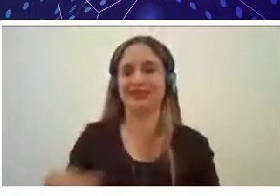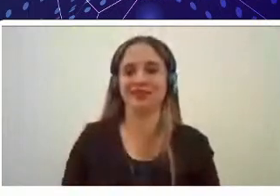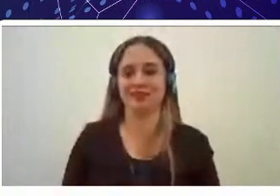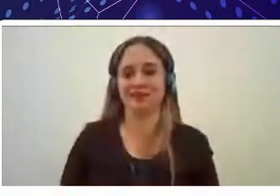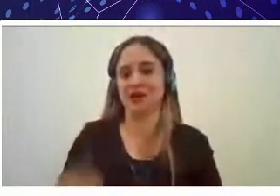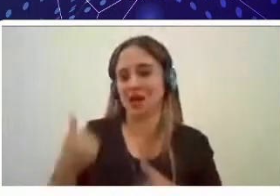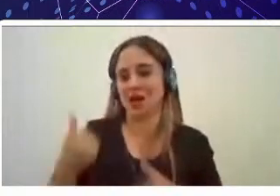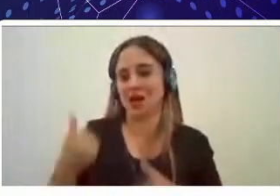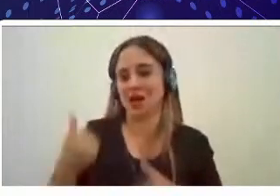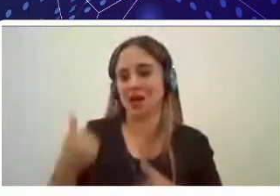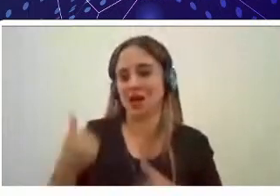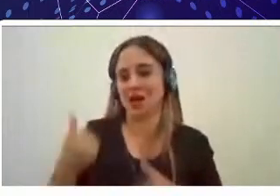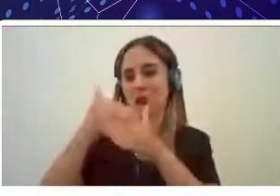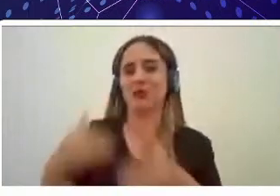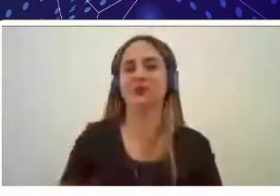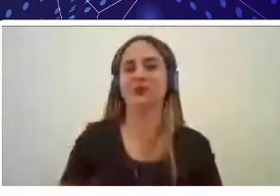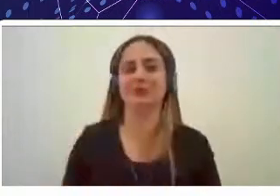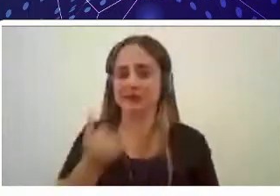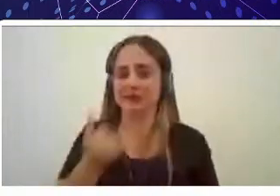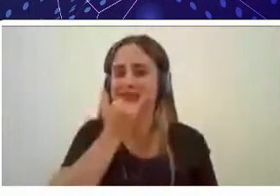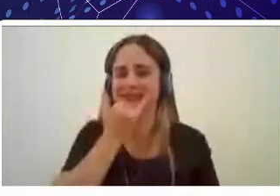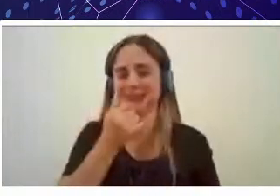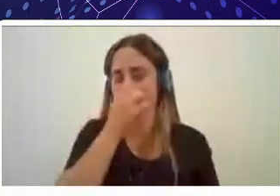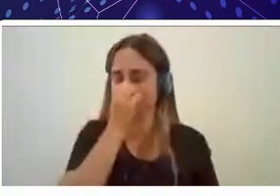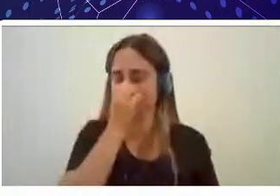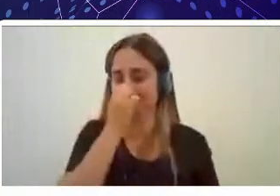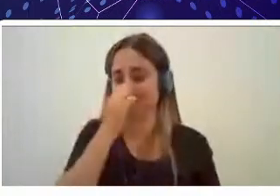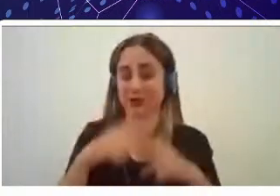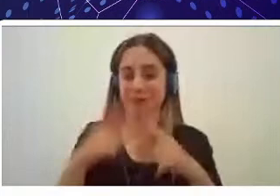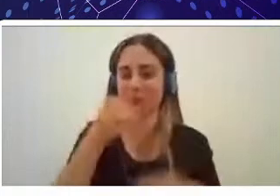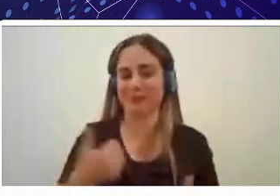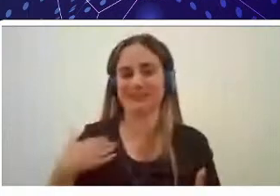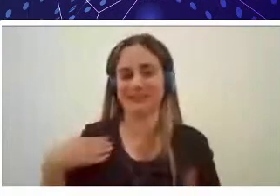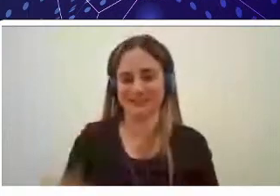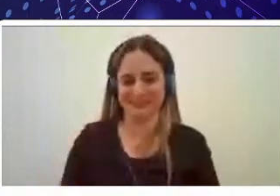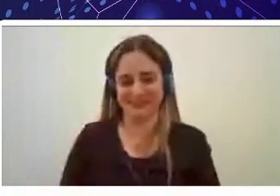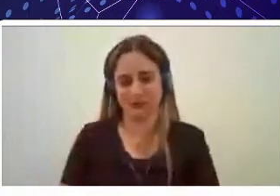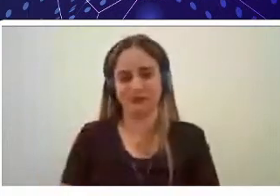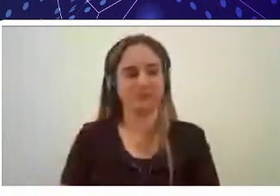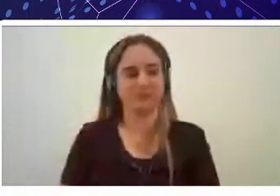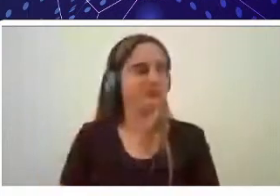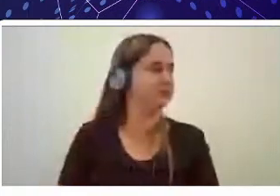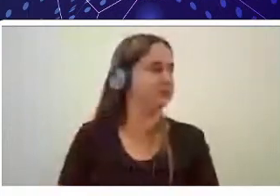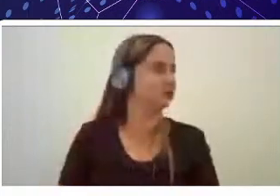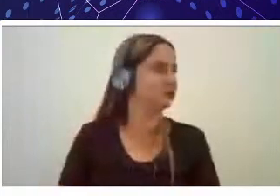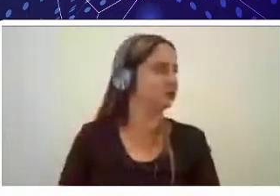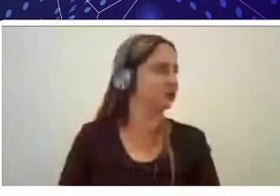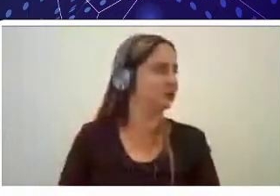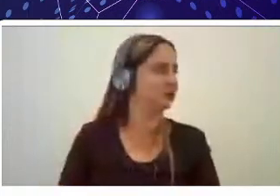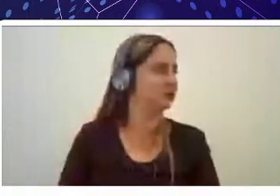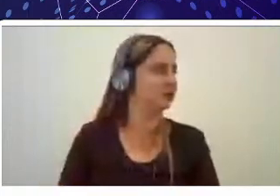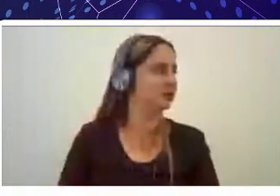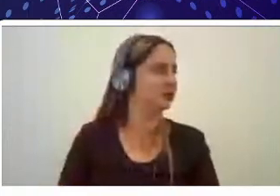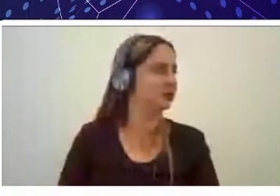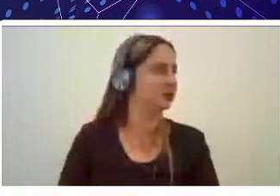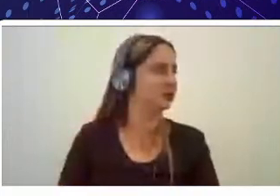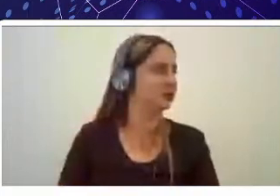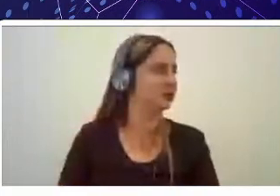tudo bem, faz parte, não Marcones? Não, é o novo, não é? É o novo.